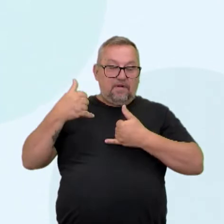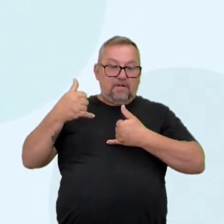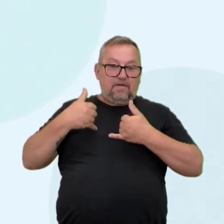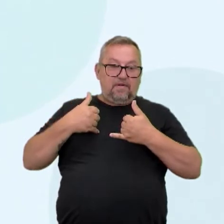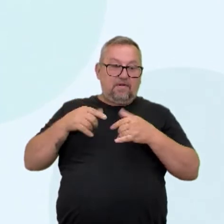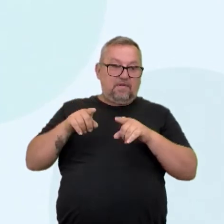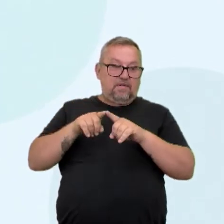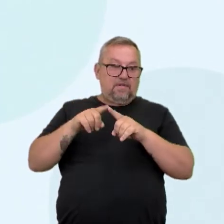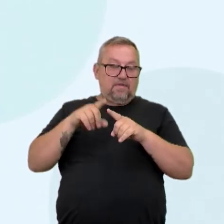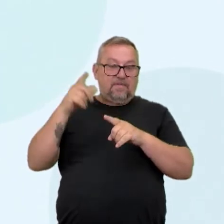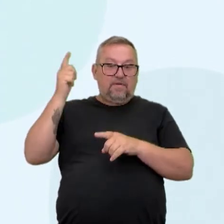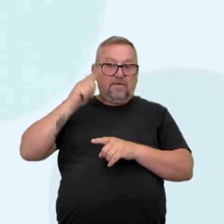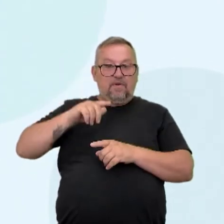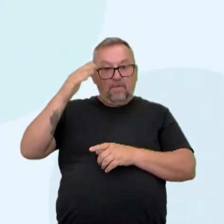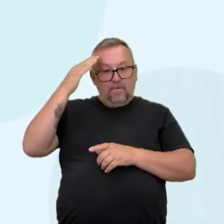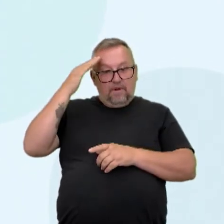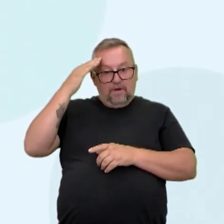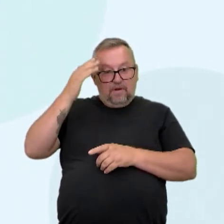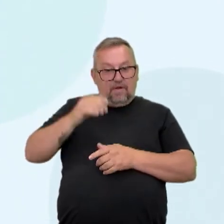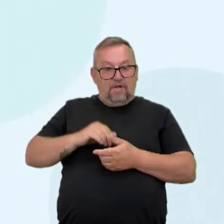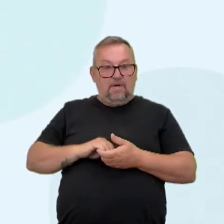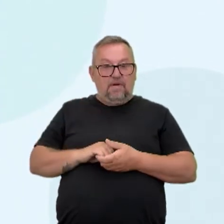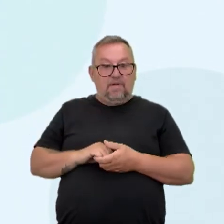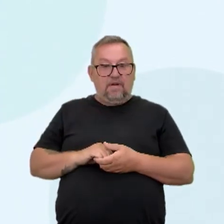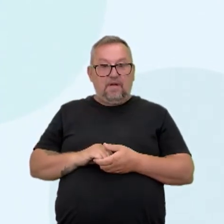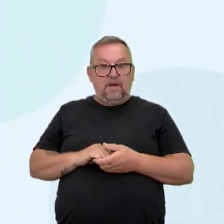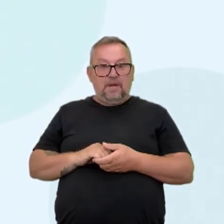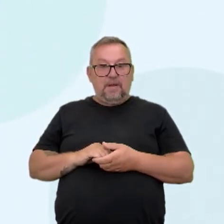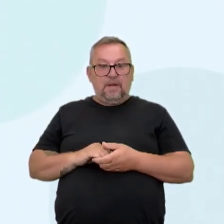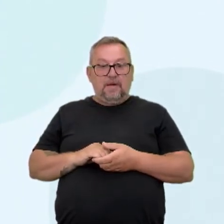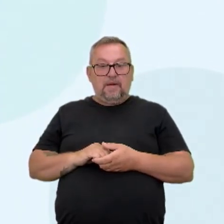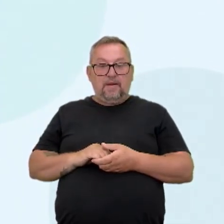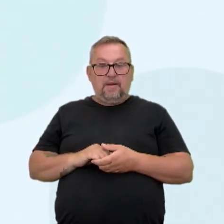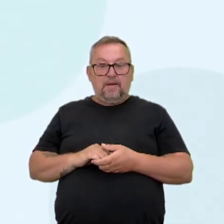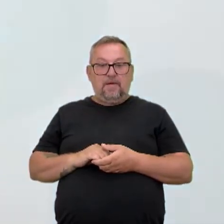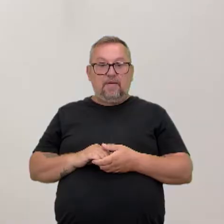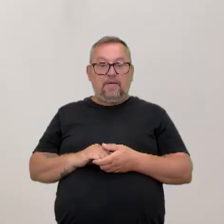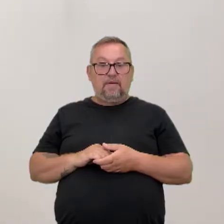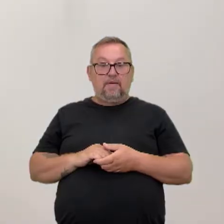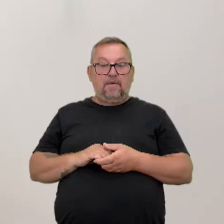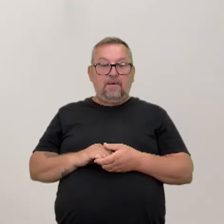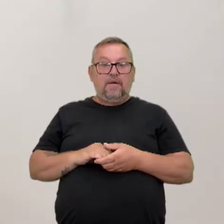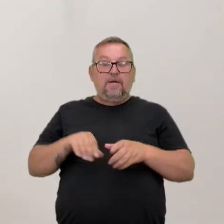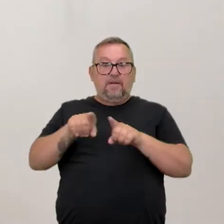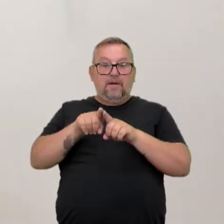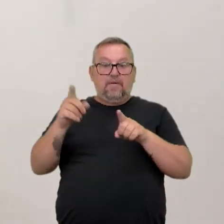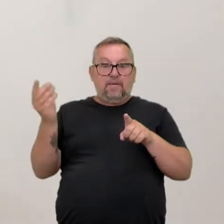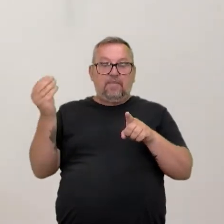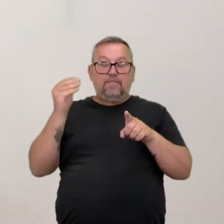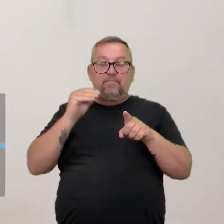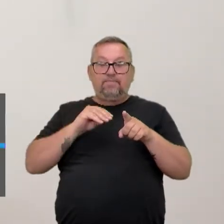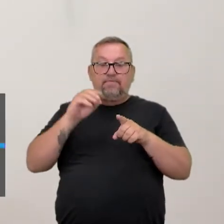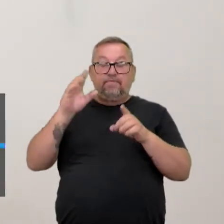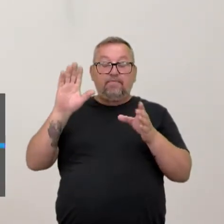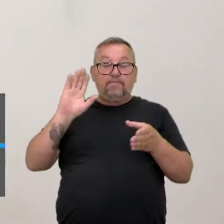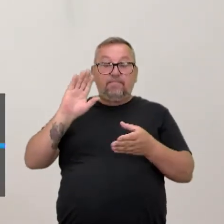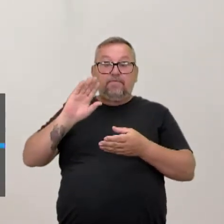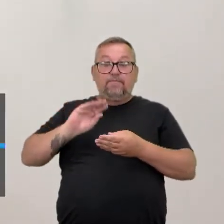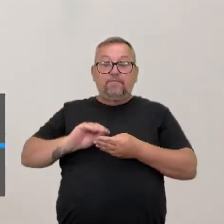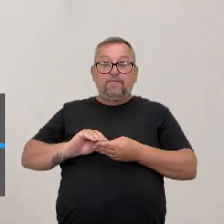compreendido. Vamos olhar rapidinho aqui. A gente já falou a capacidade de síntese,